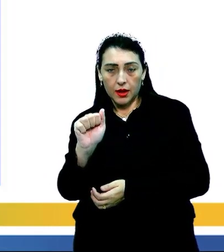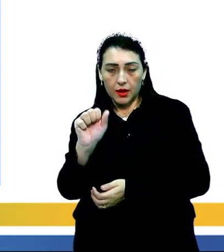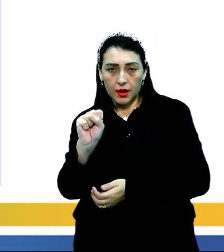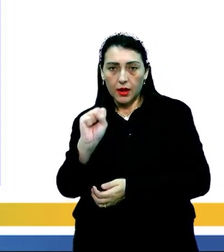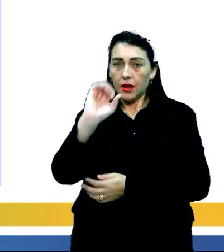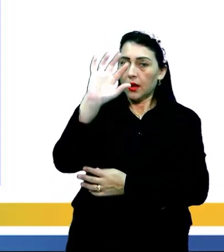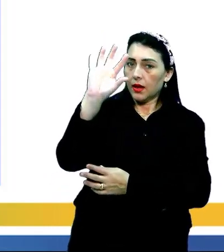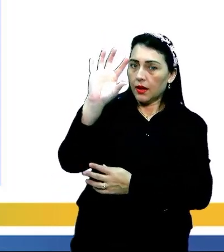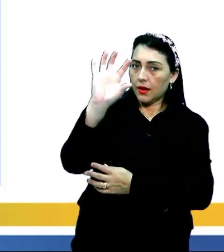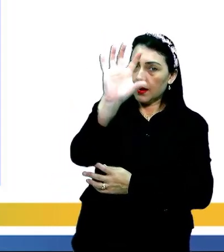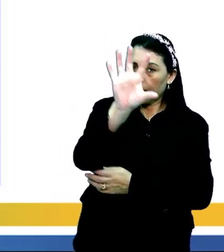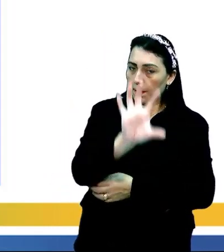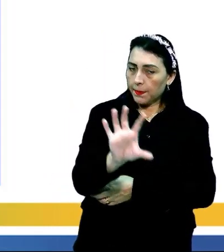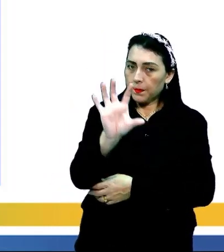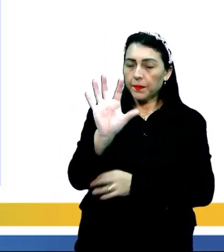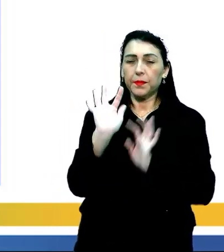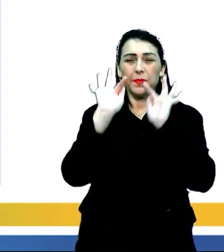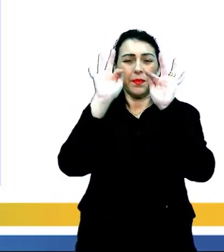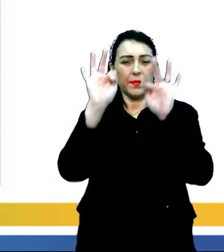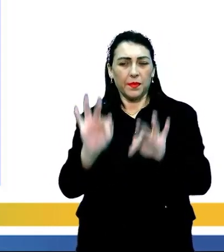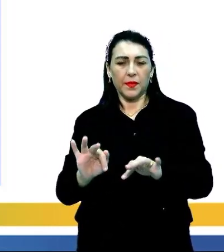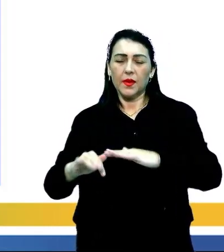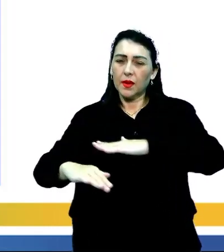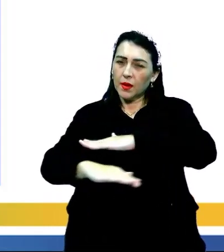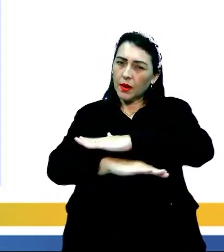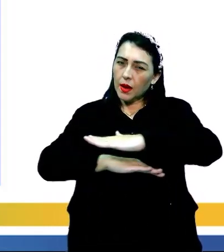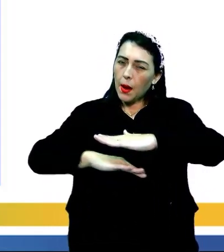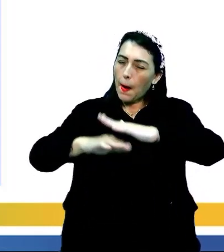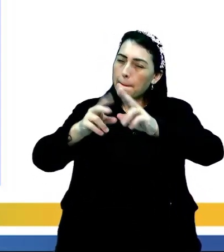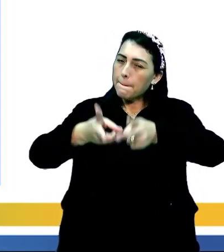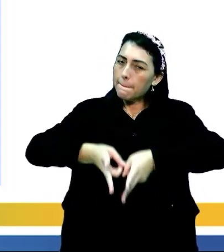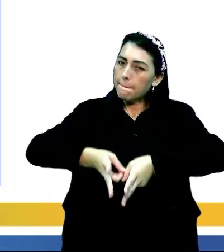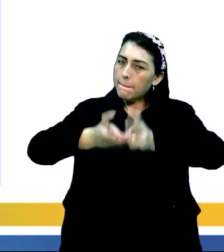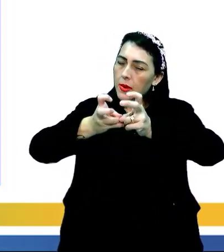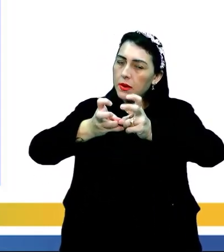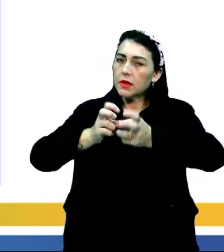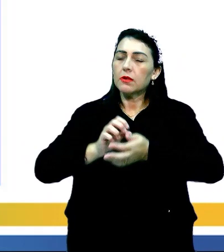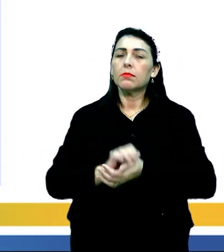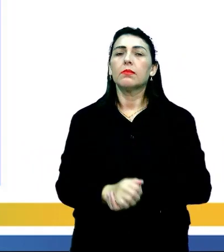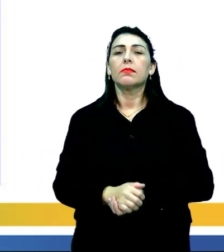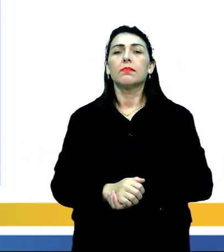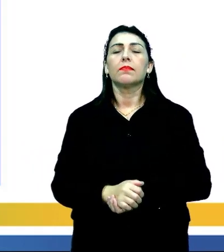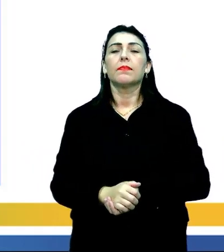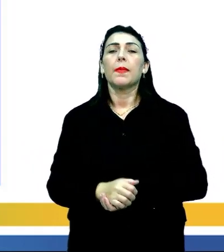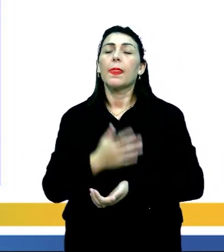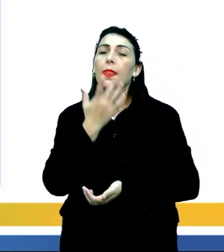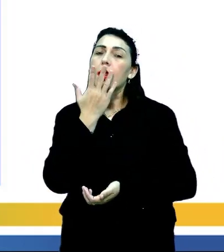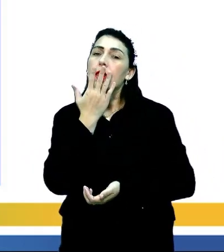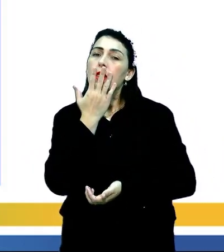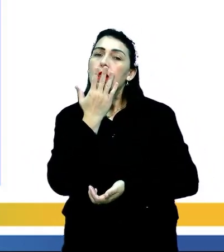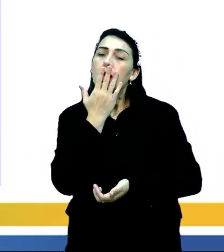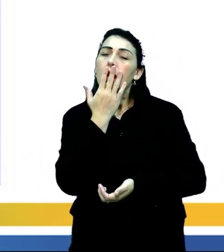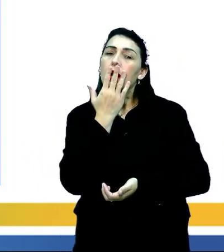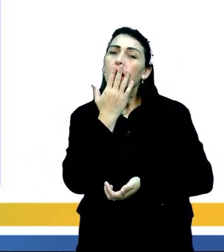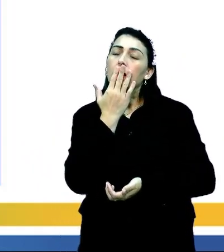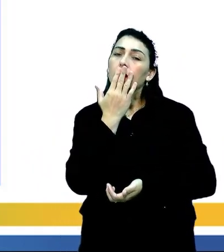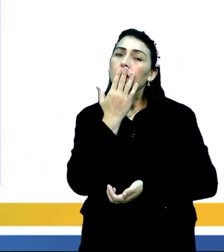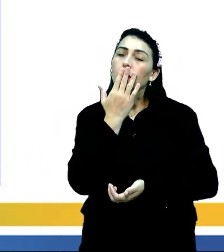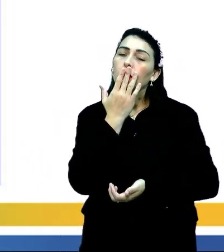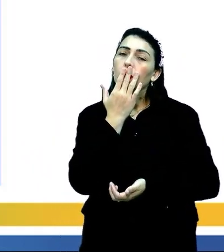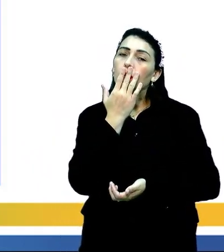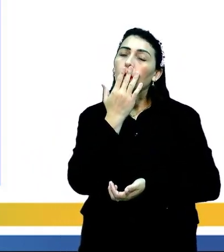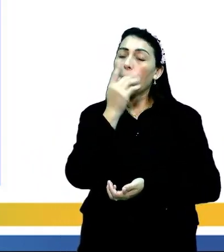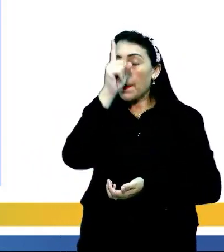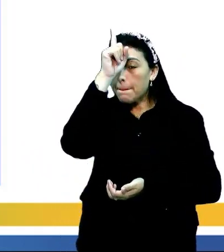pradarias. Lá no finalzinho, vocês podem observar, tá? Na cor amarela, a gente tem